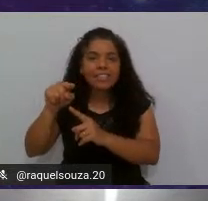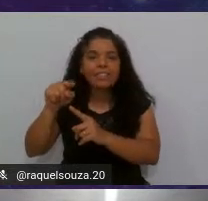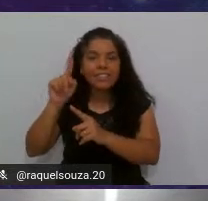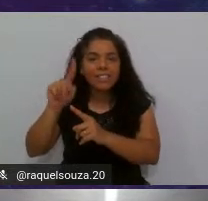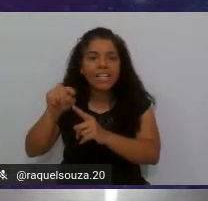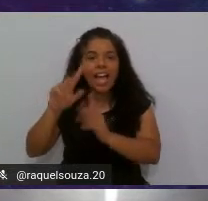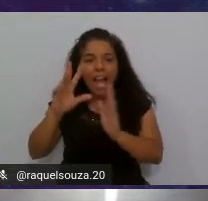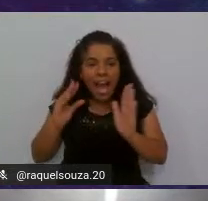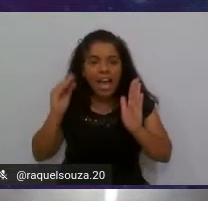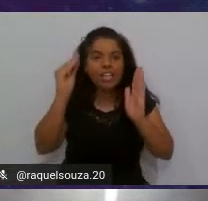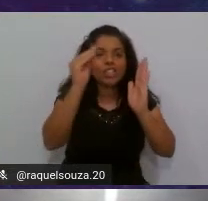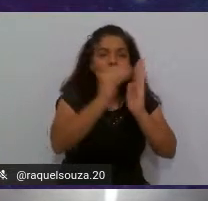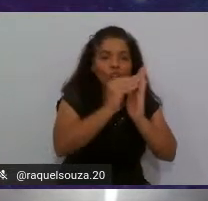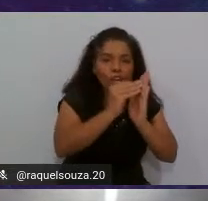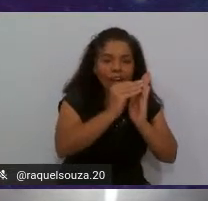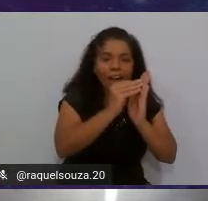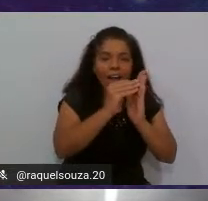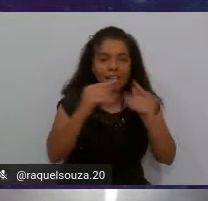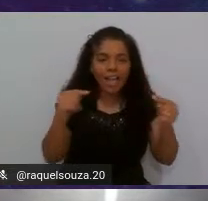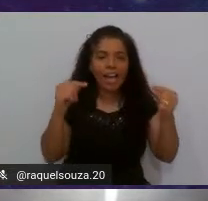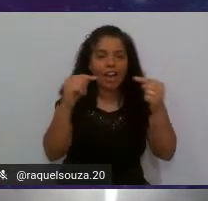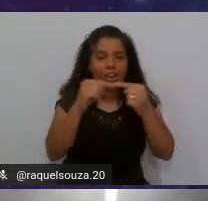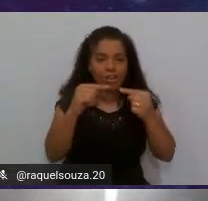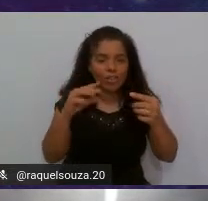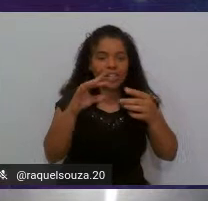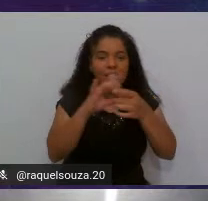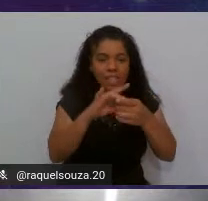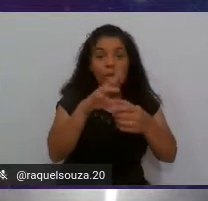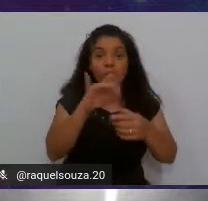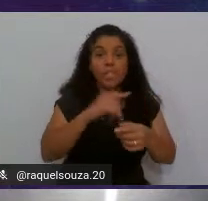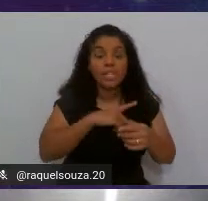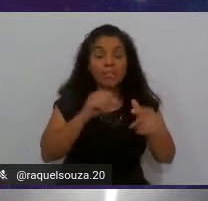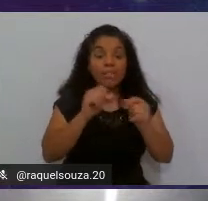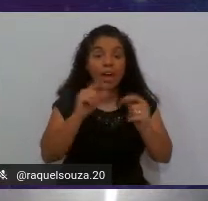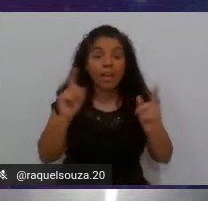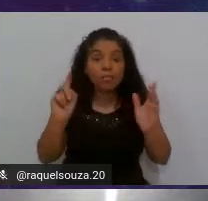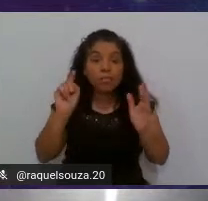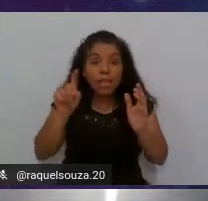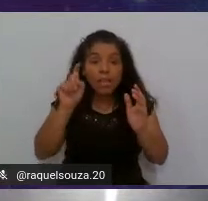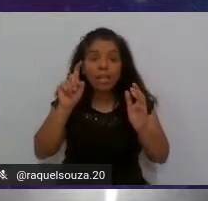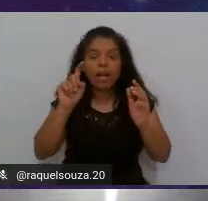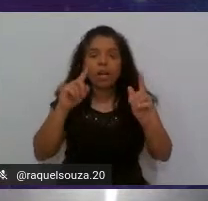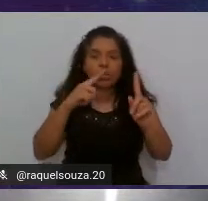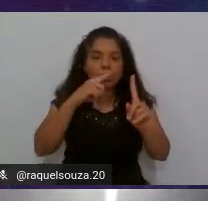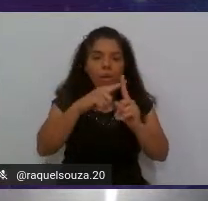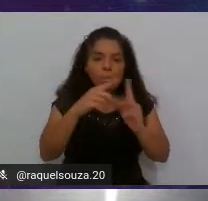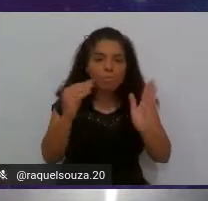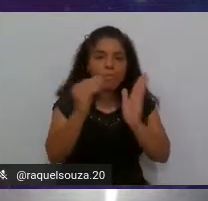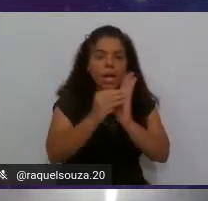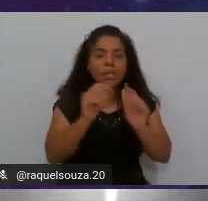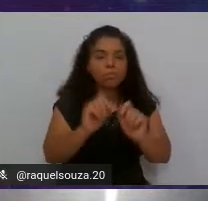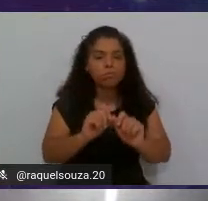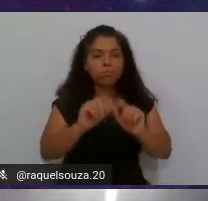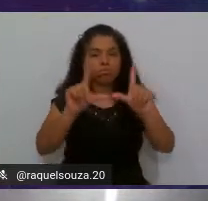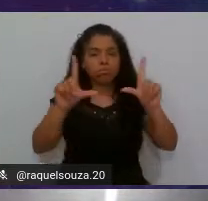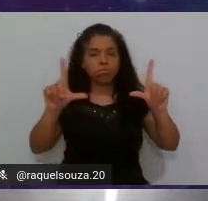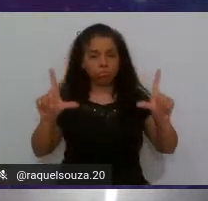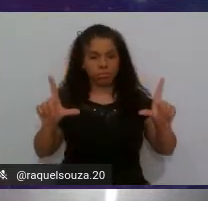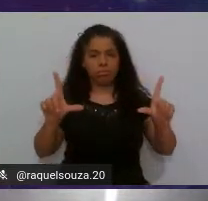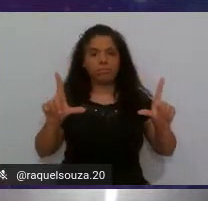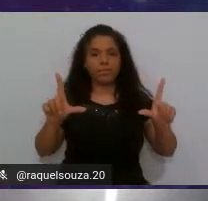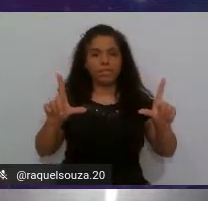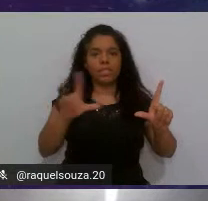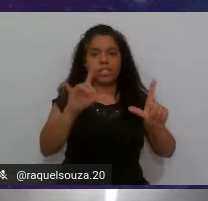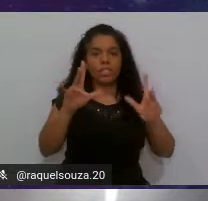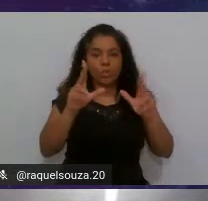adicionar a conexão você vai clicar nesse sinal de mais e ele vai abrir uma janela como